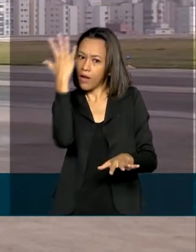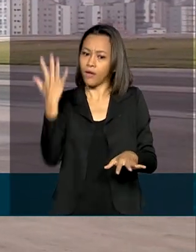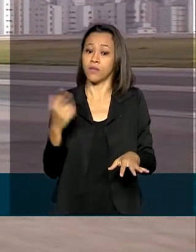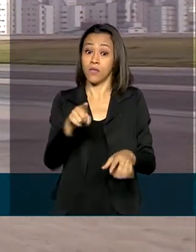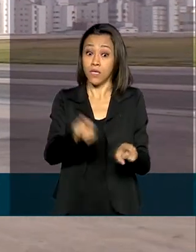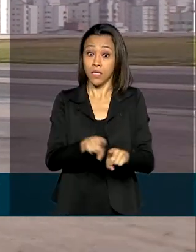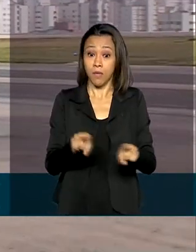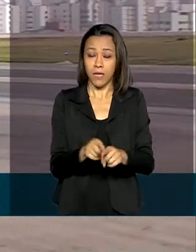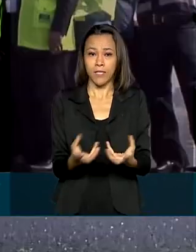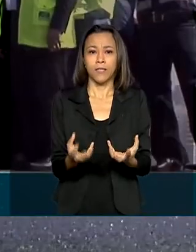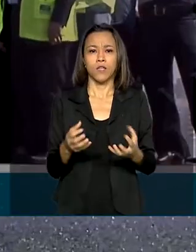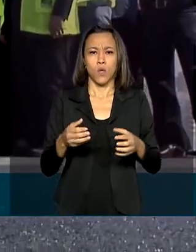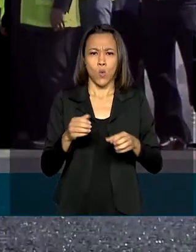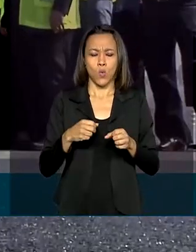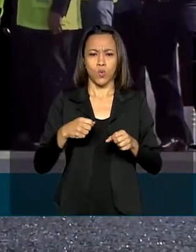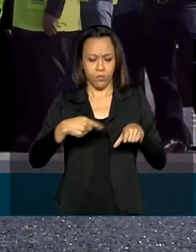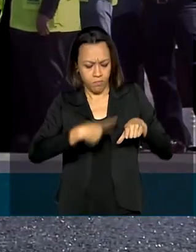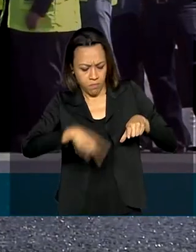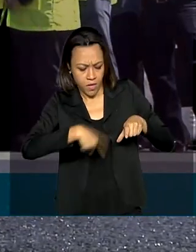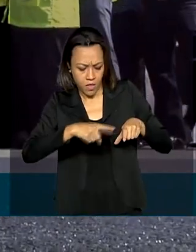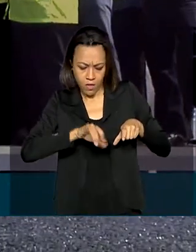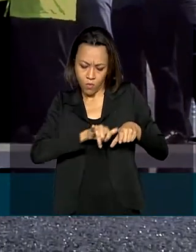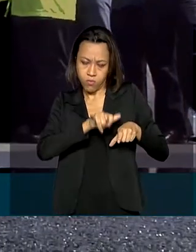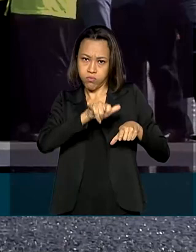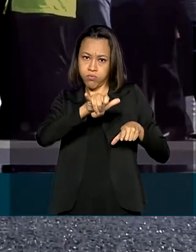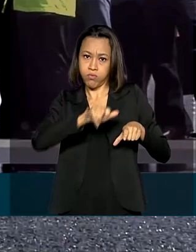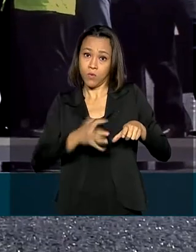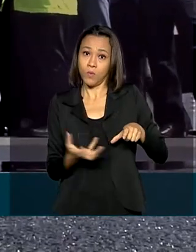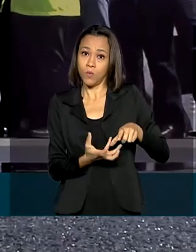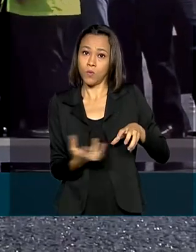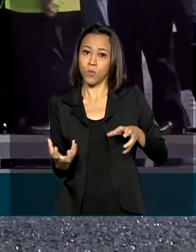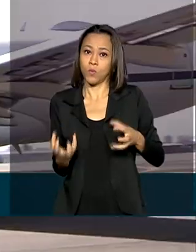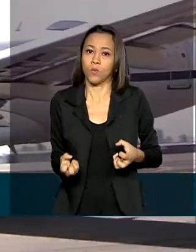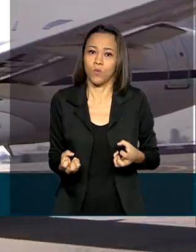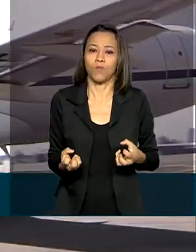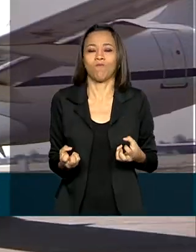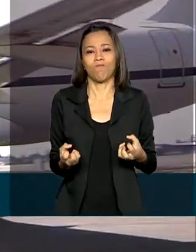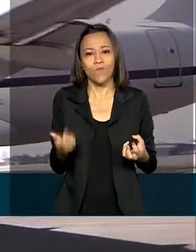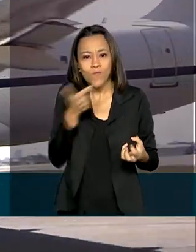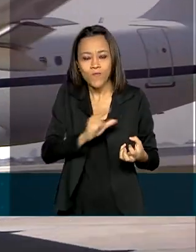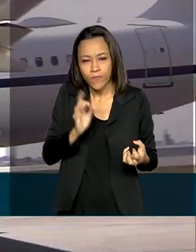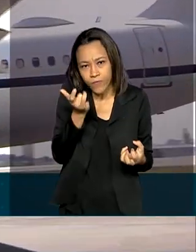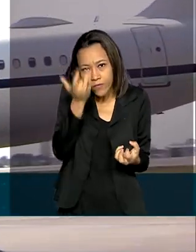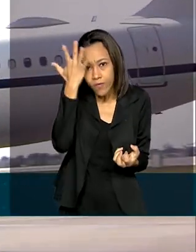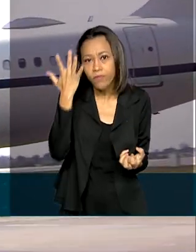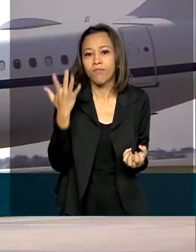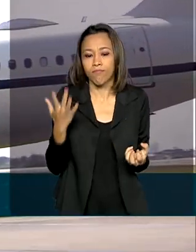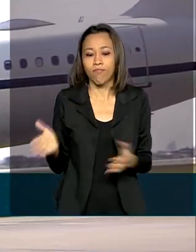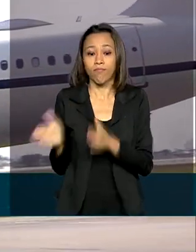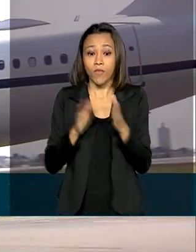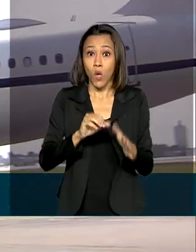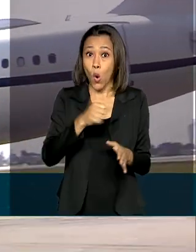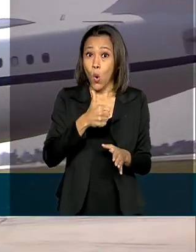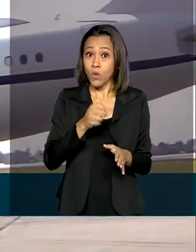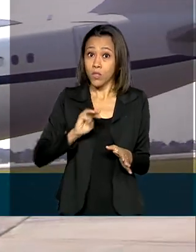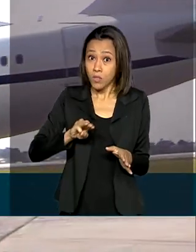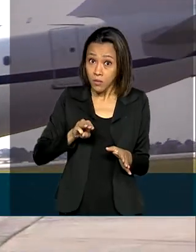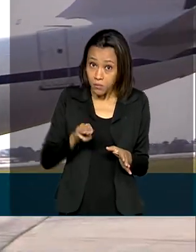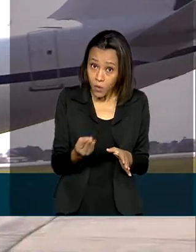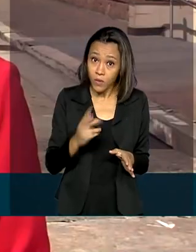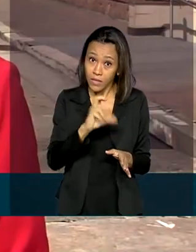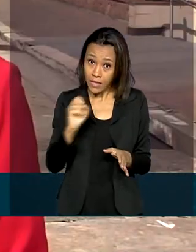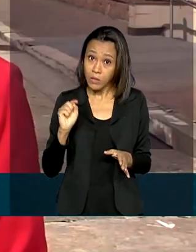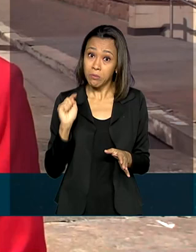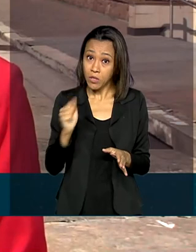para os pneus das aeronaves, reduzindo a possibilidade de aquaplanagem. 11 milhões e meio de reais foram investidos na nova